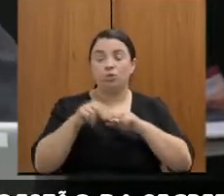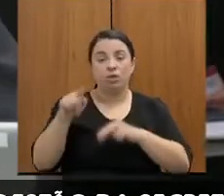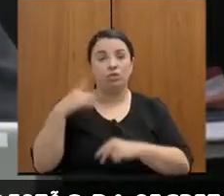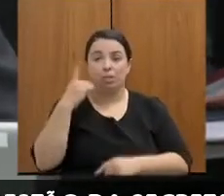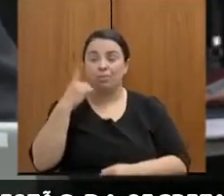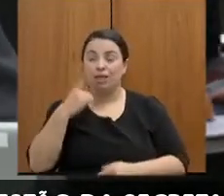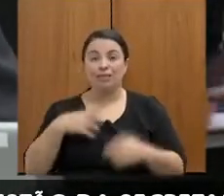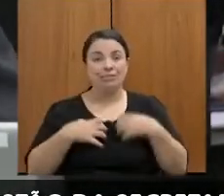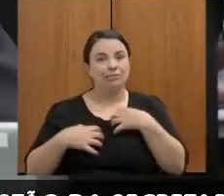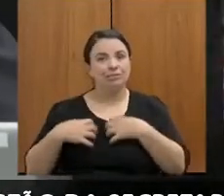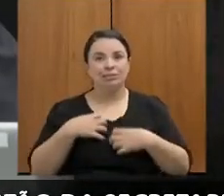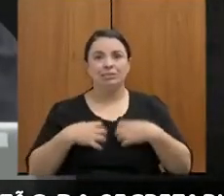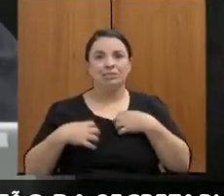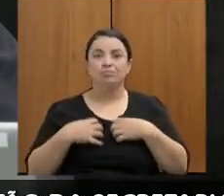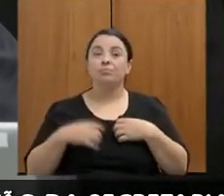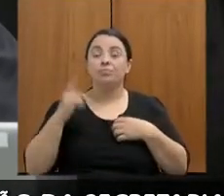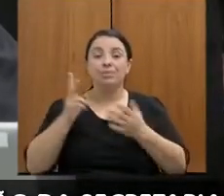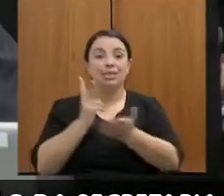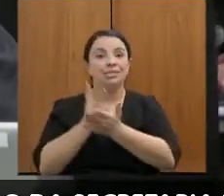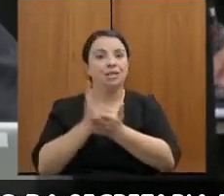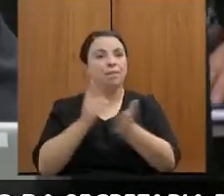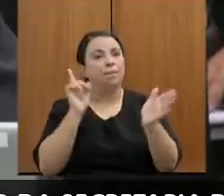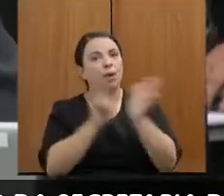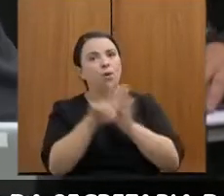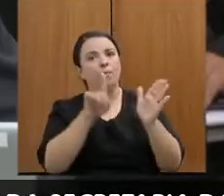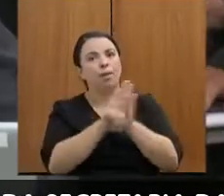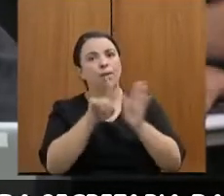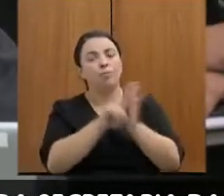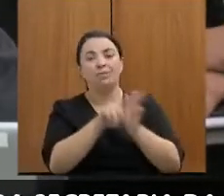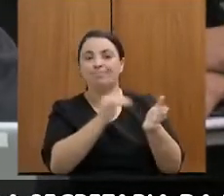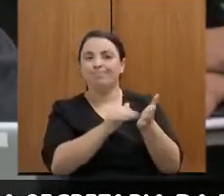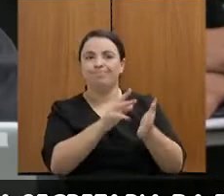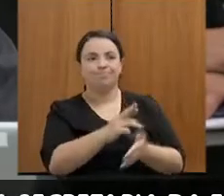a primeira vez que isso é questionado e não é respondido aqui.